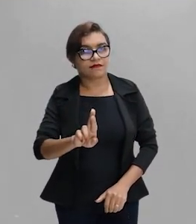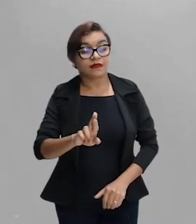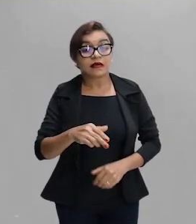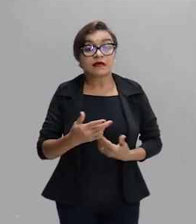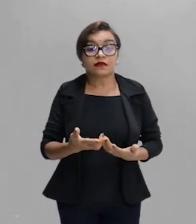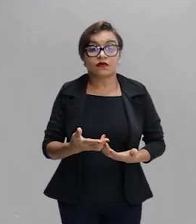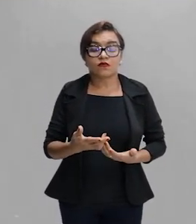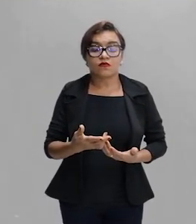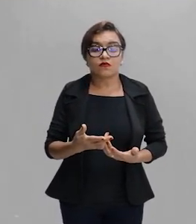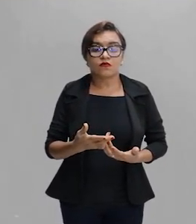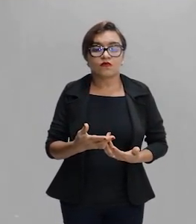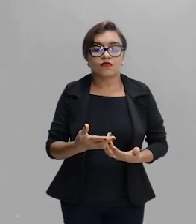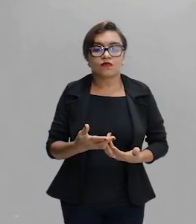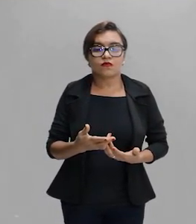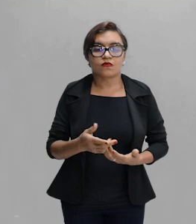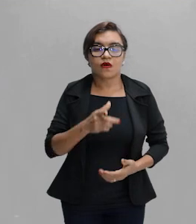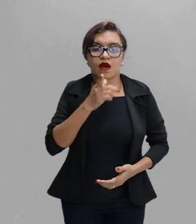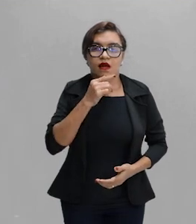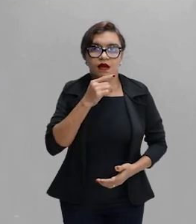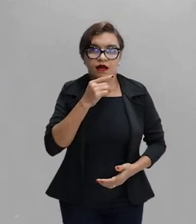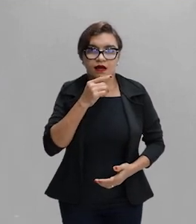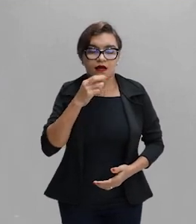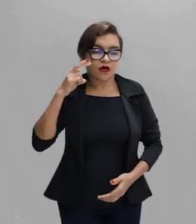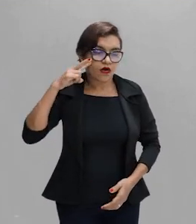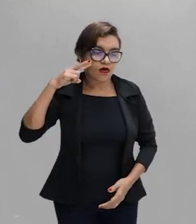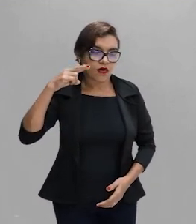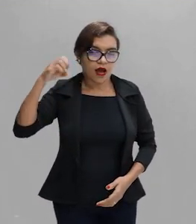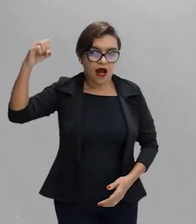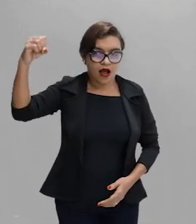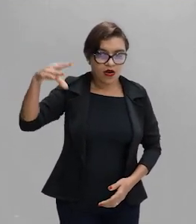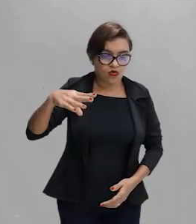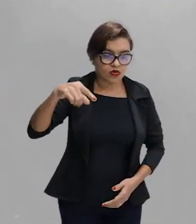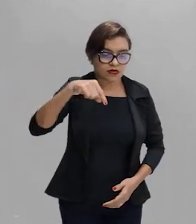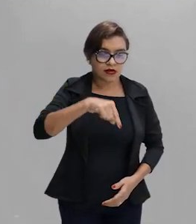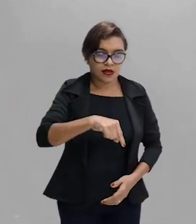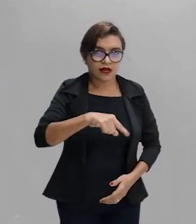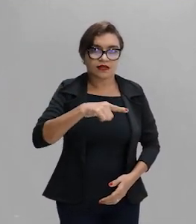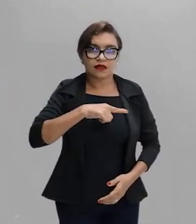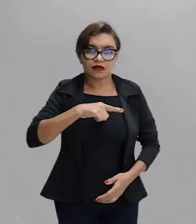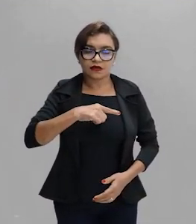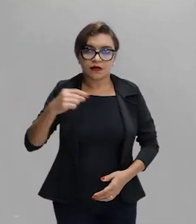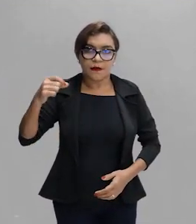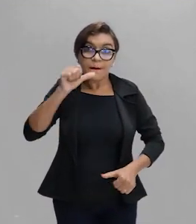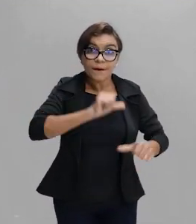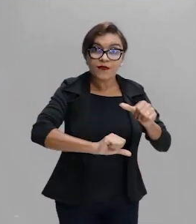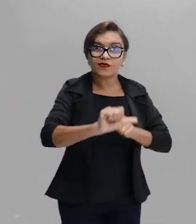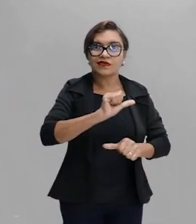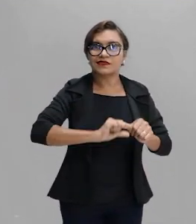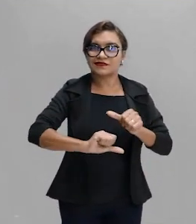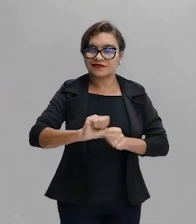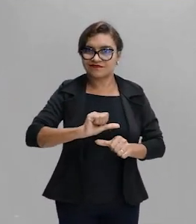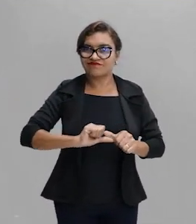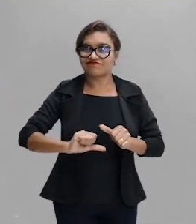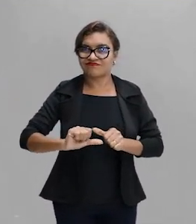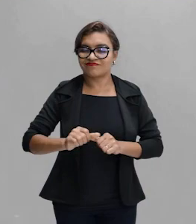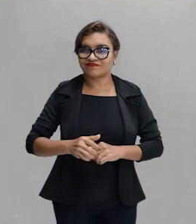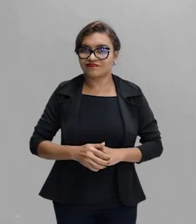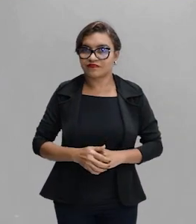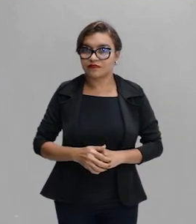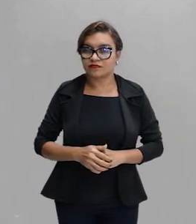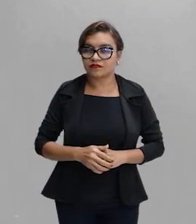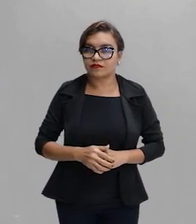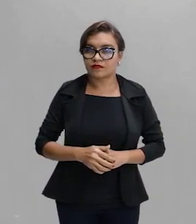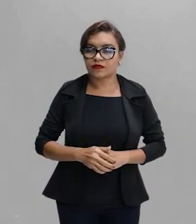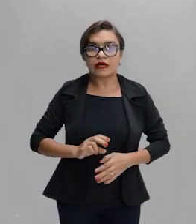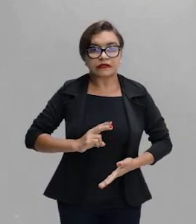quando ele passar do meio água para o meio ar, ele vai sofrer um desvio. Ok? Então, ele